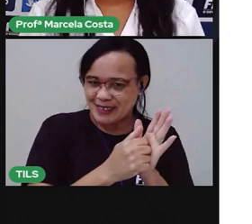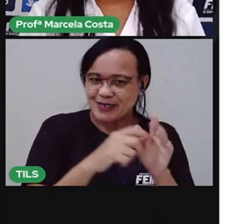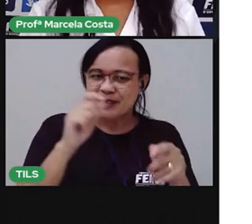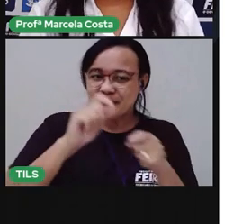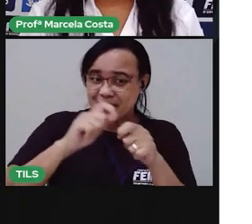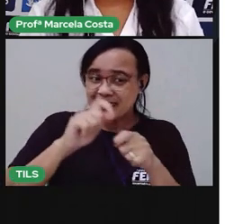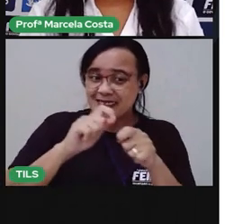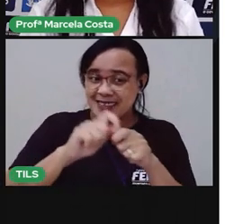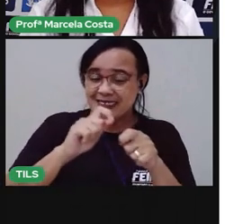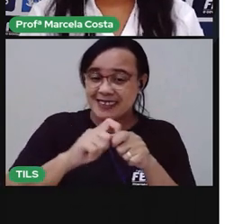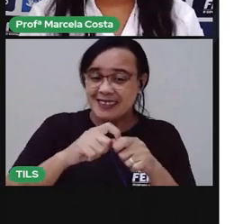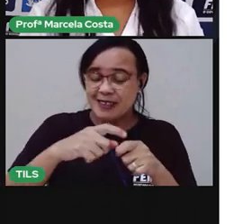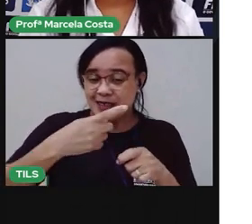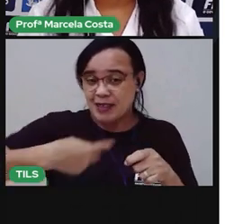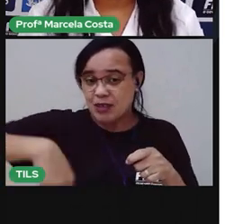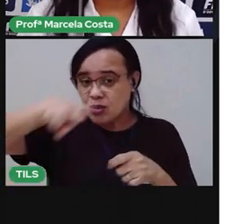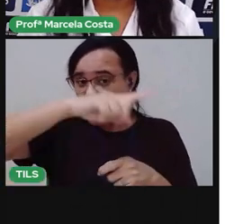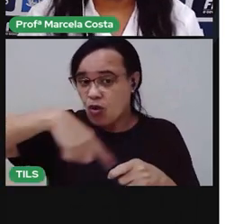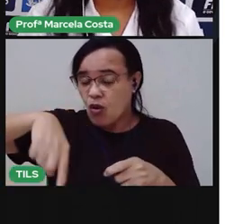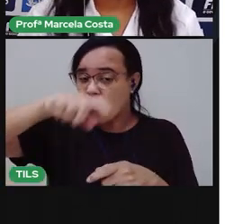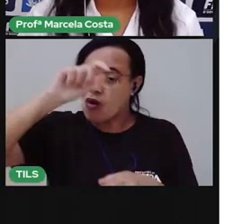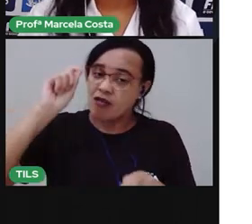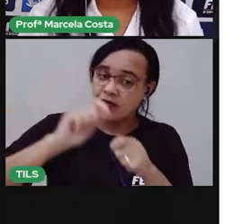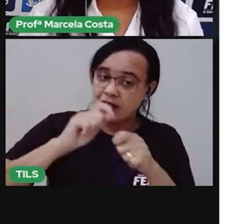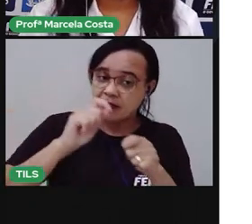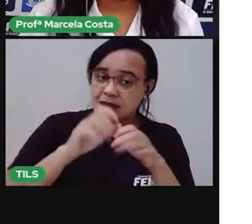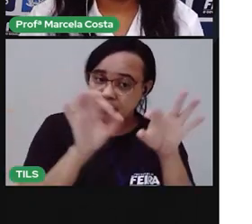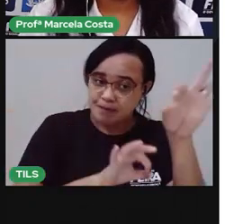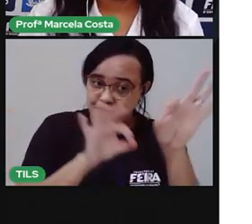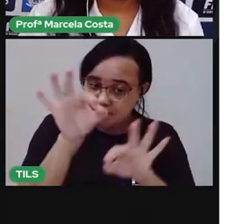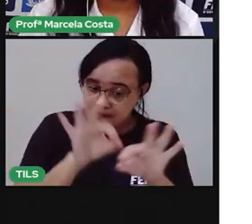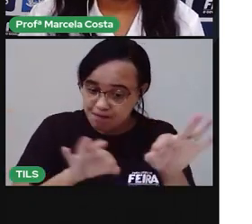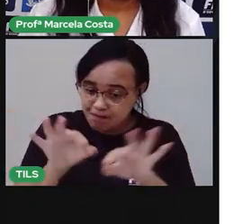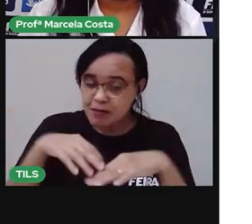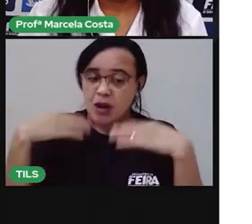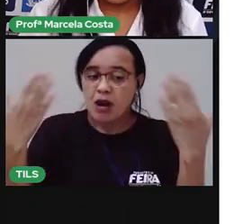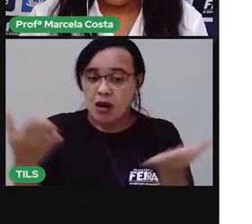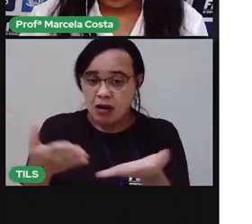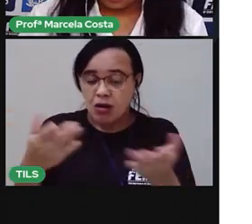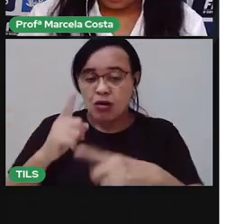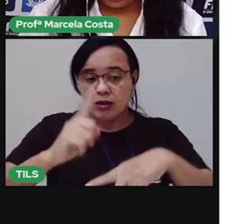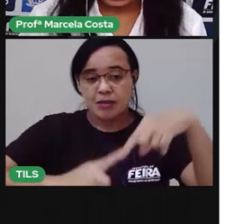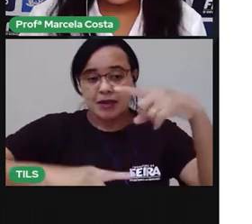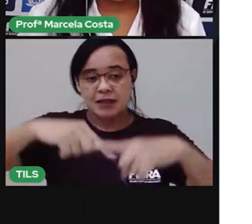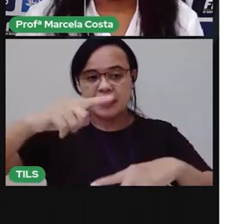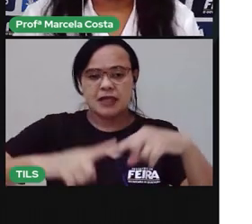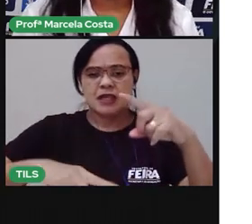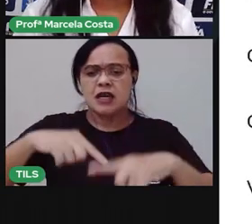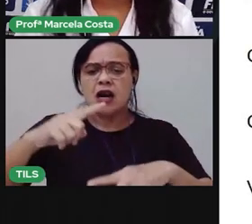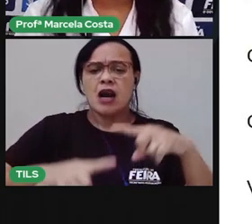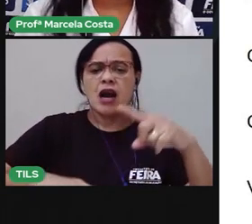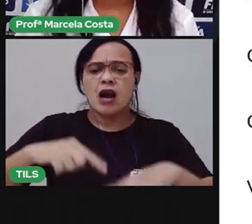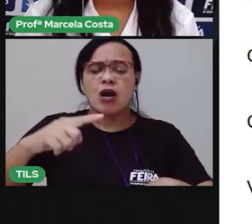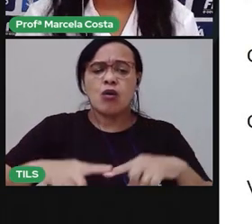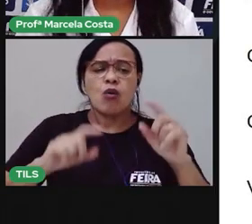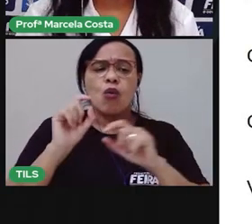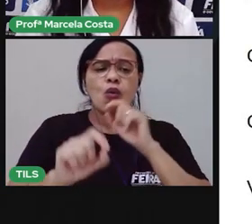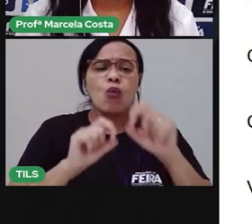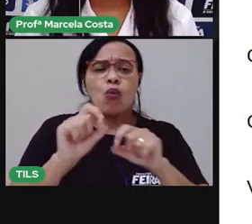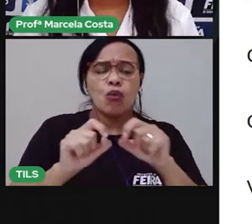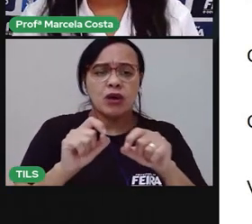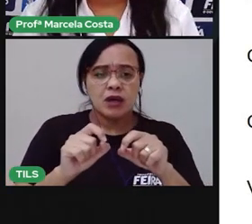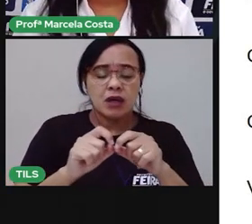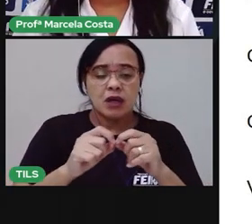Para isso, a gente vai precisar de alguns materiais. Eu vou ler agora com vocês o